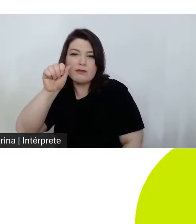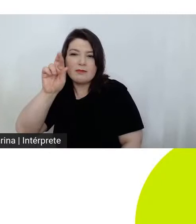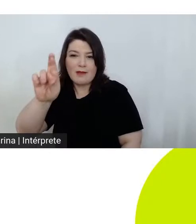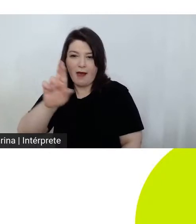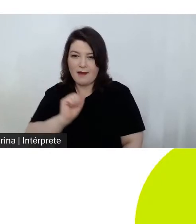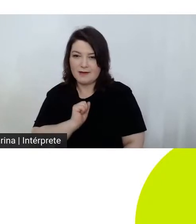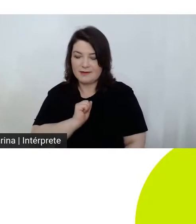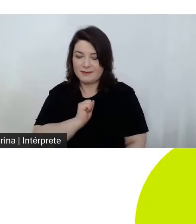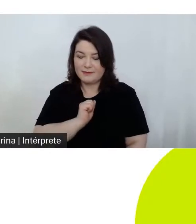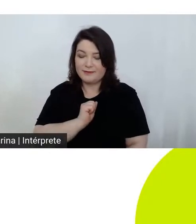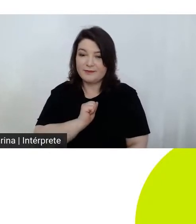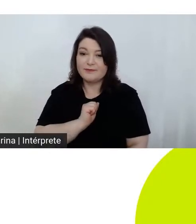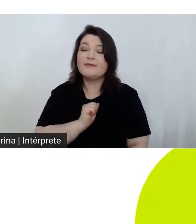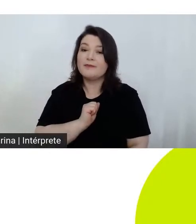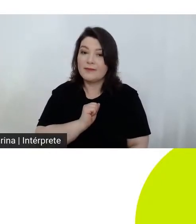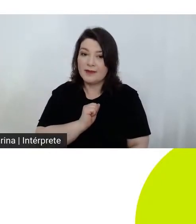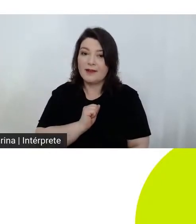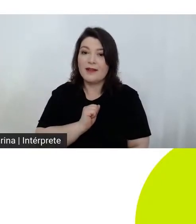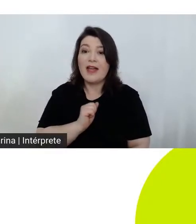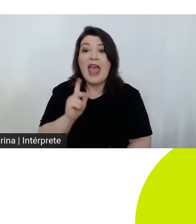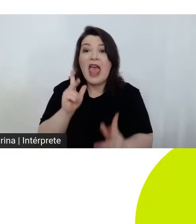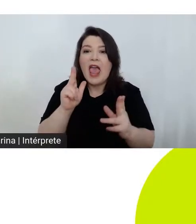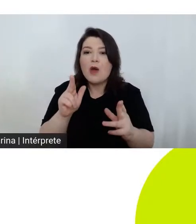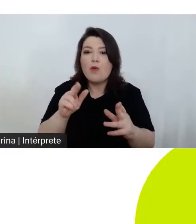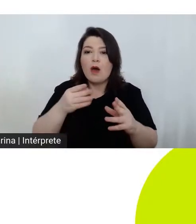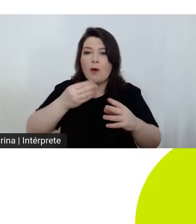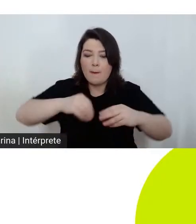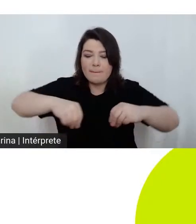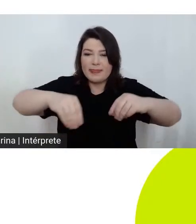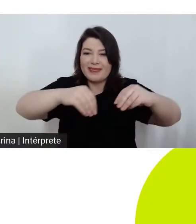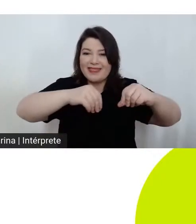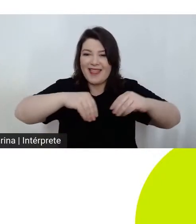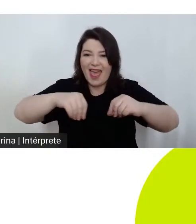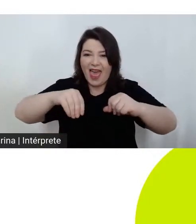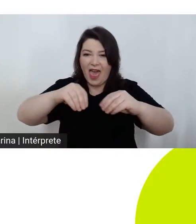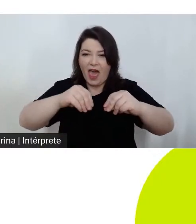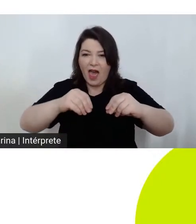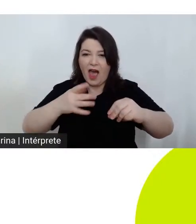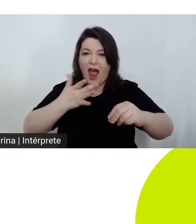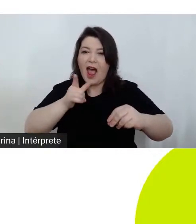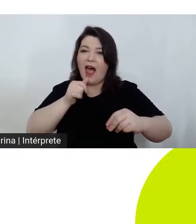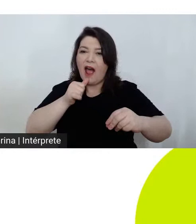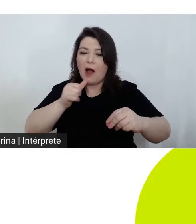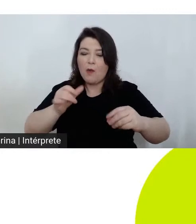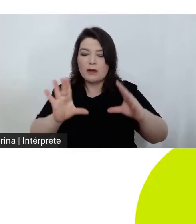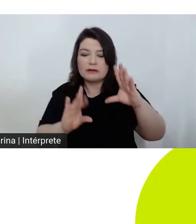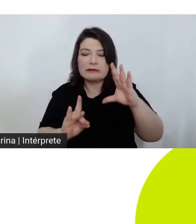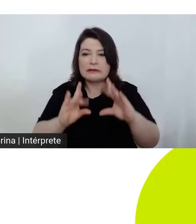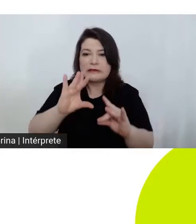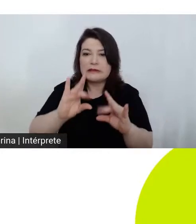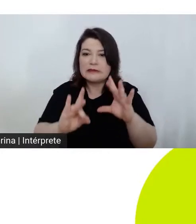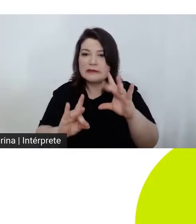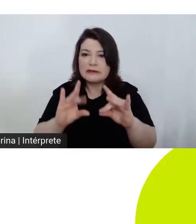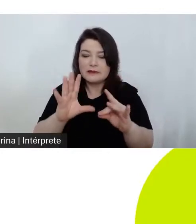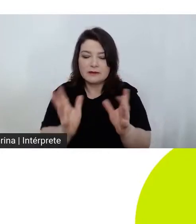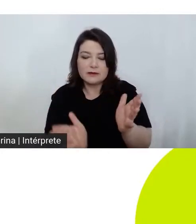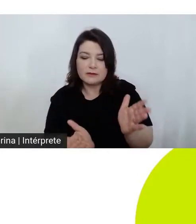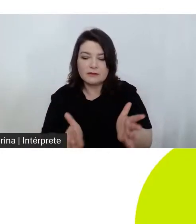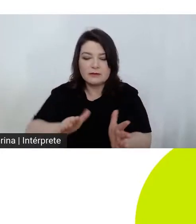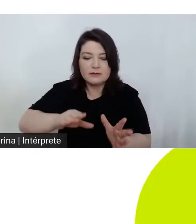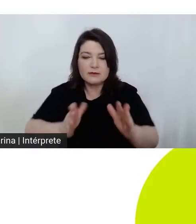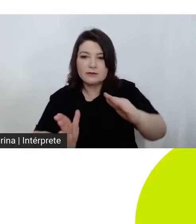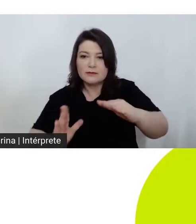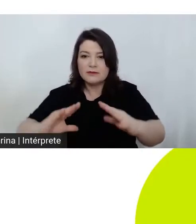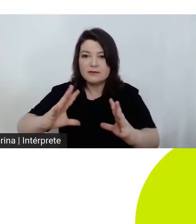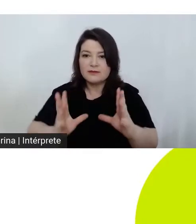relacionada ao barro, e fictor era a palavra em latim com a qual se denominava